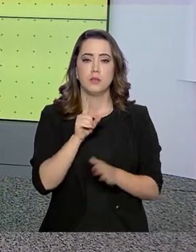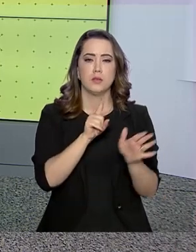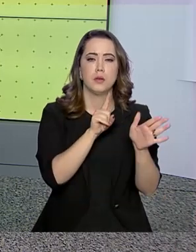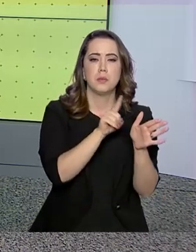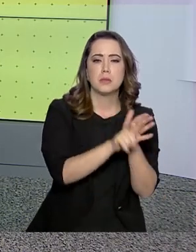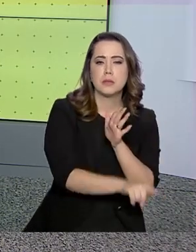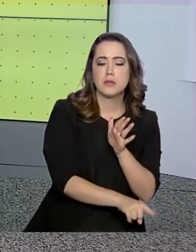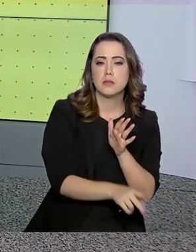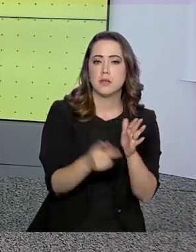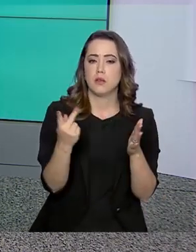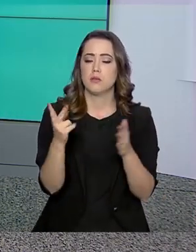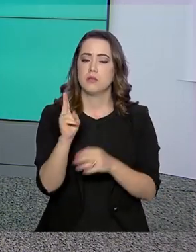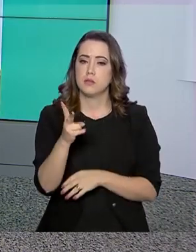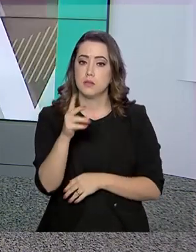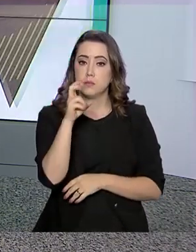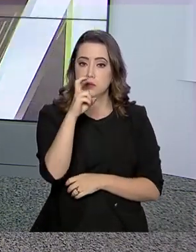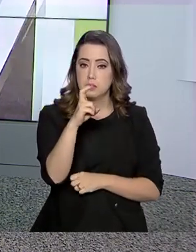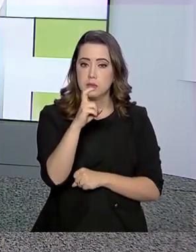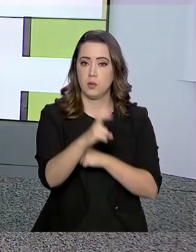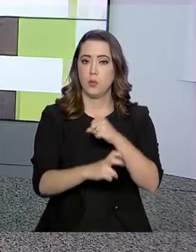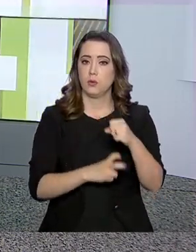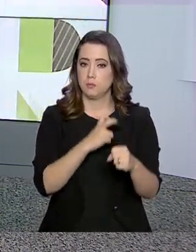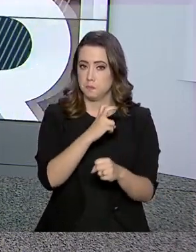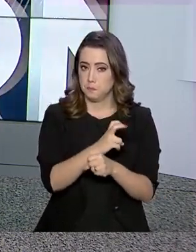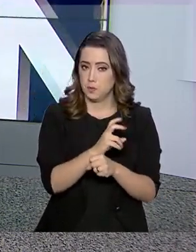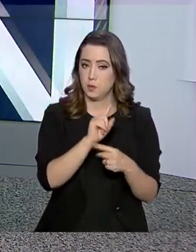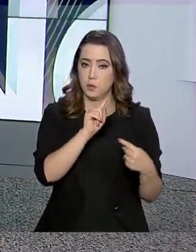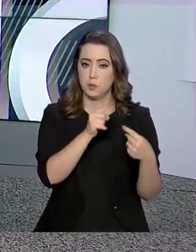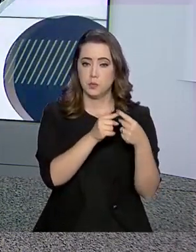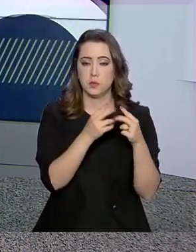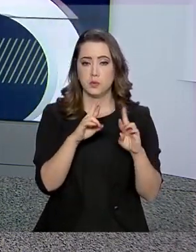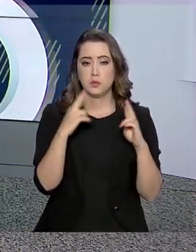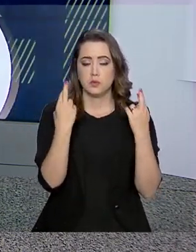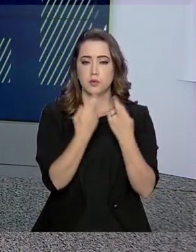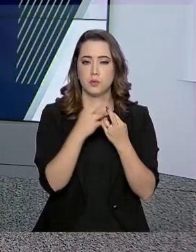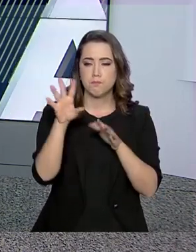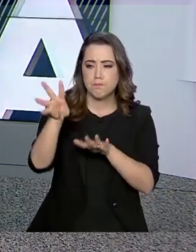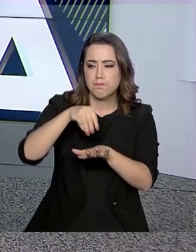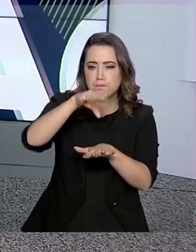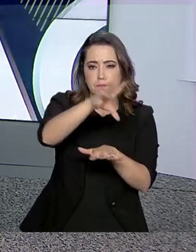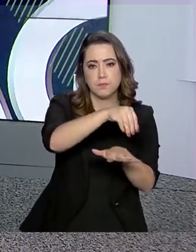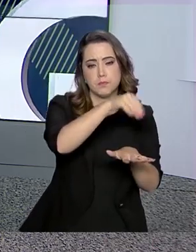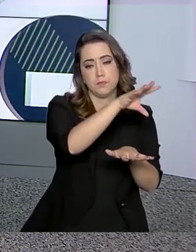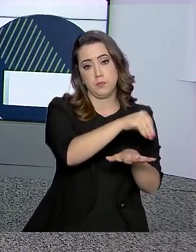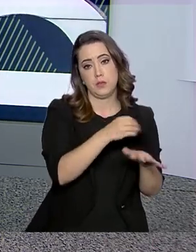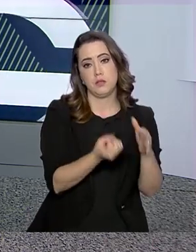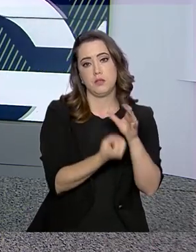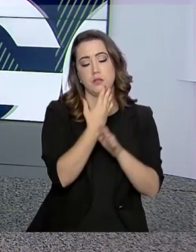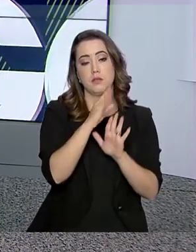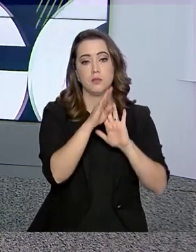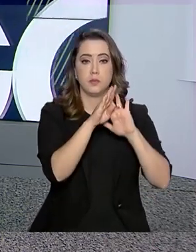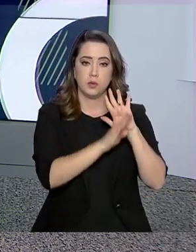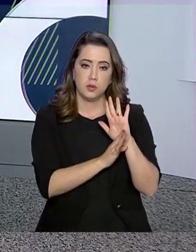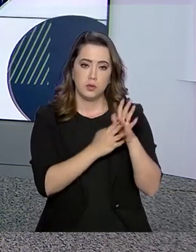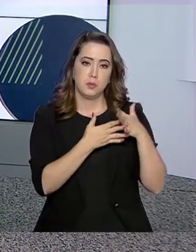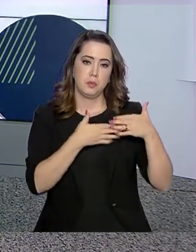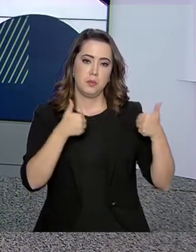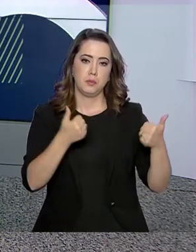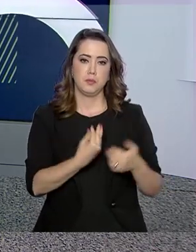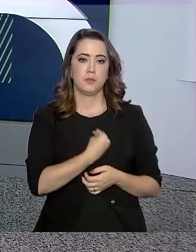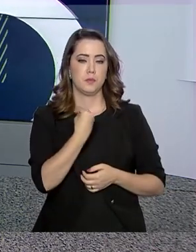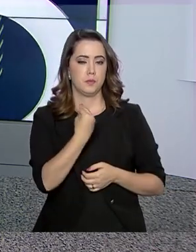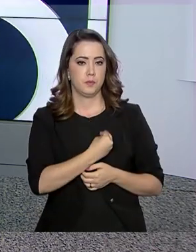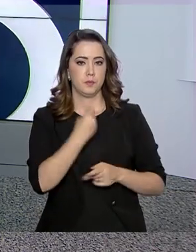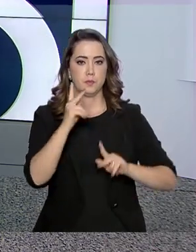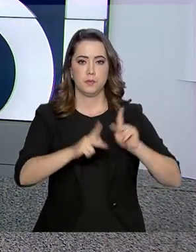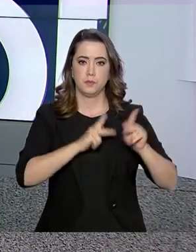pesquisa ocorre a cada cinco anos e o objetivo é reunir dados para a criação de ações e programas para melhorar